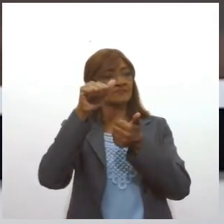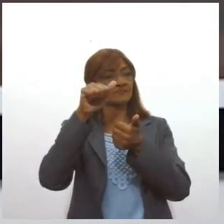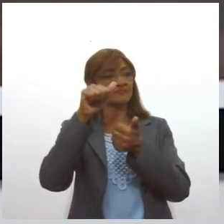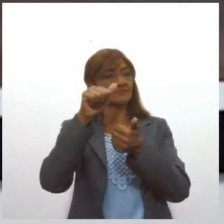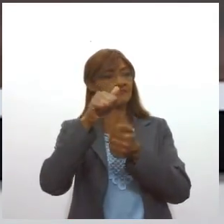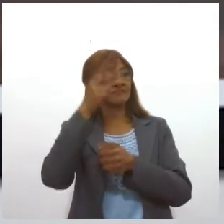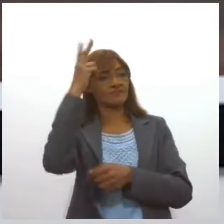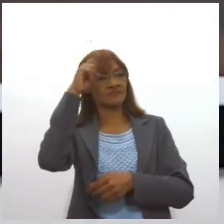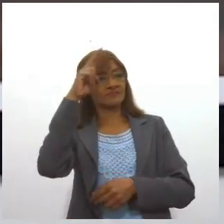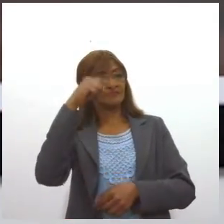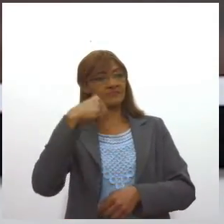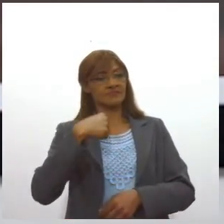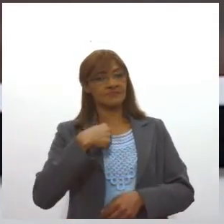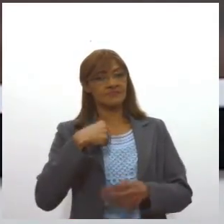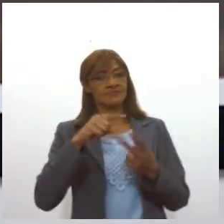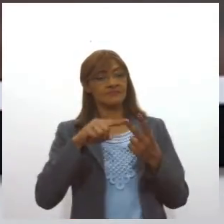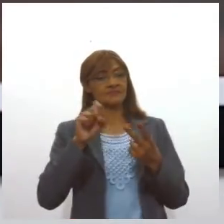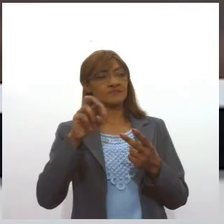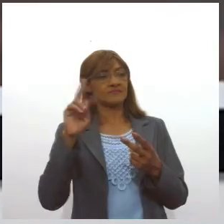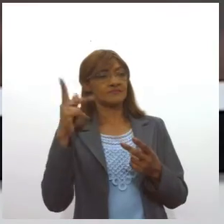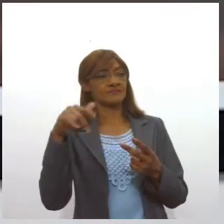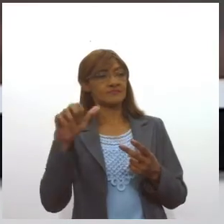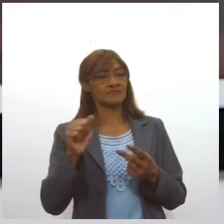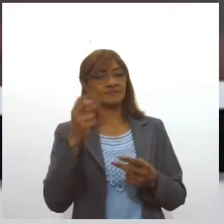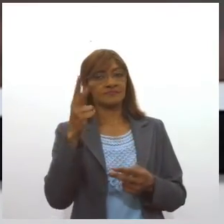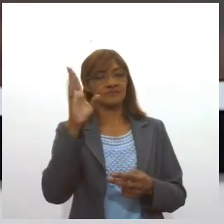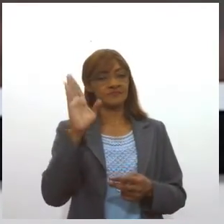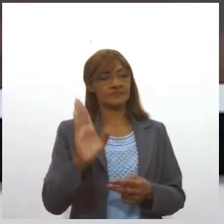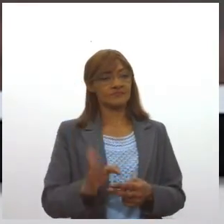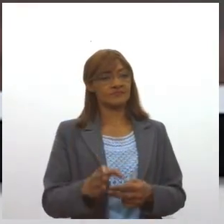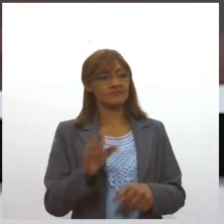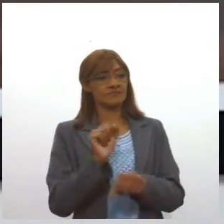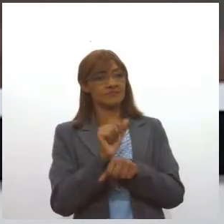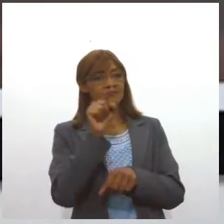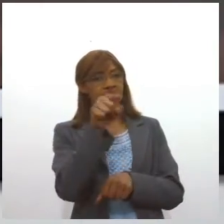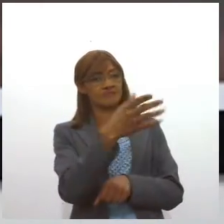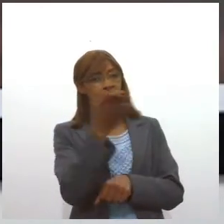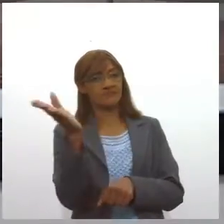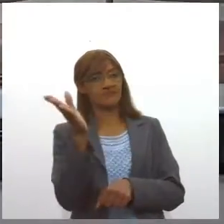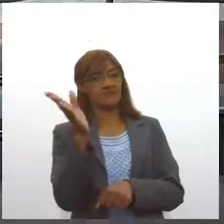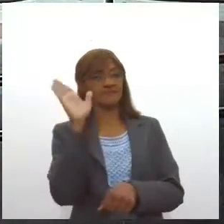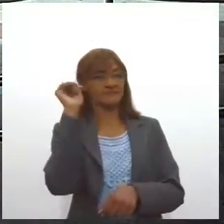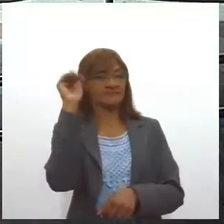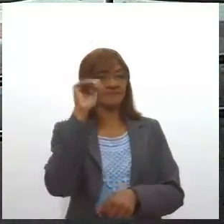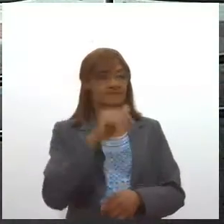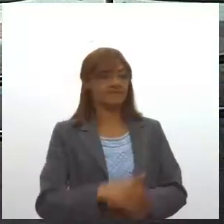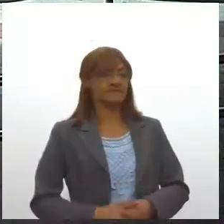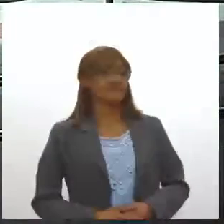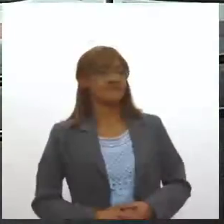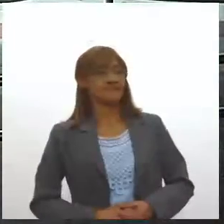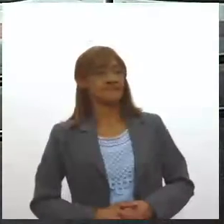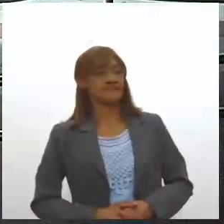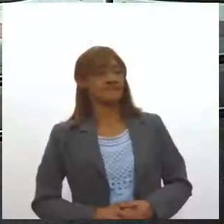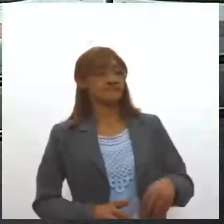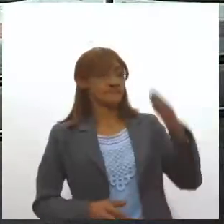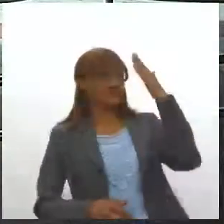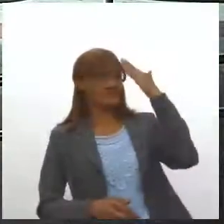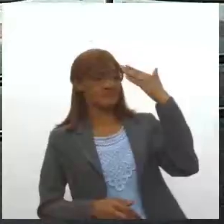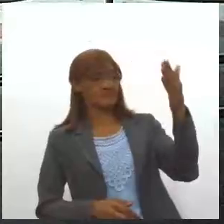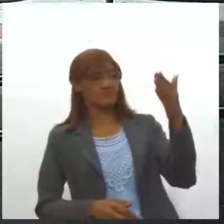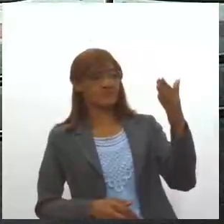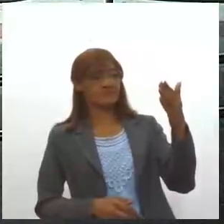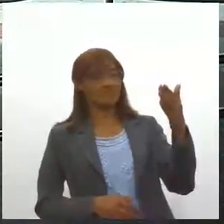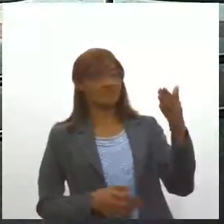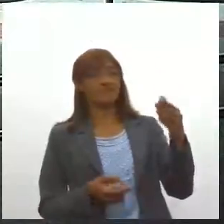que eu e Sarah Medeiros, logo mais às duas e meia da tarde, esperamos vocês. Até mais. Obrigada, Cátia. Daqui a pouquinho